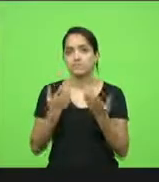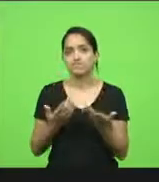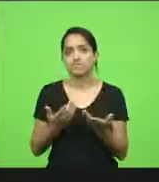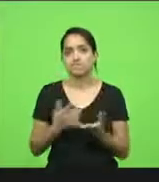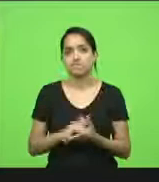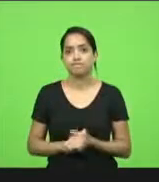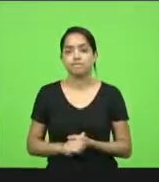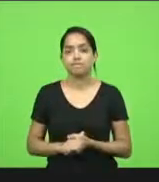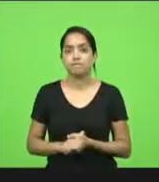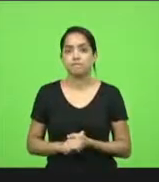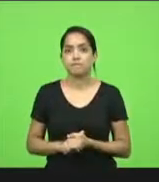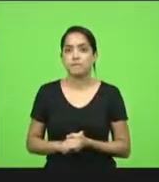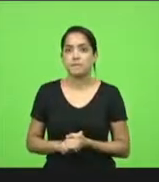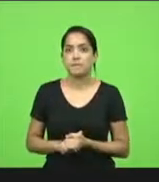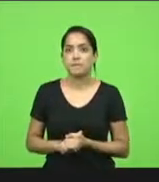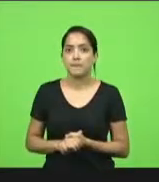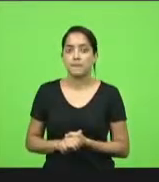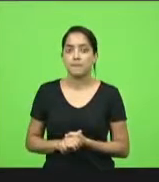Obrigado, senhor presidente.